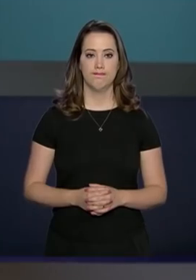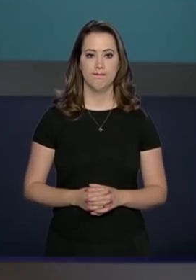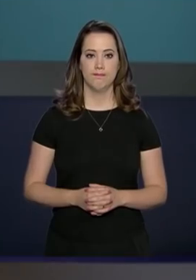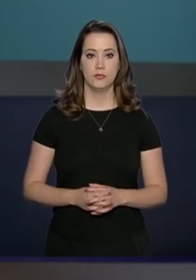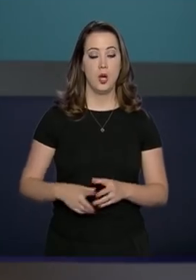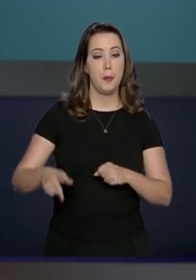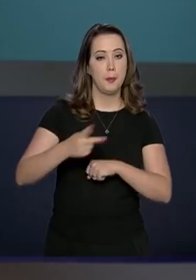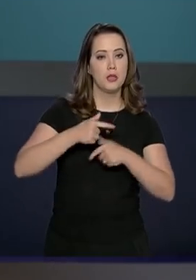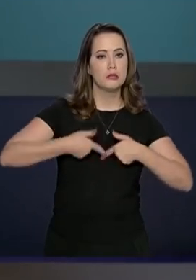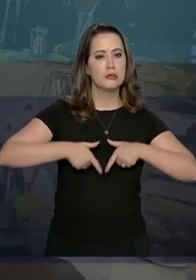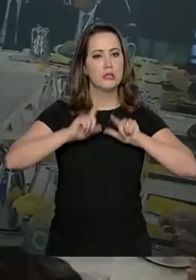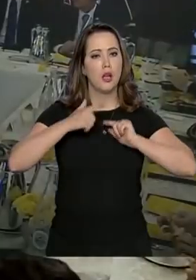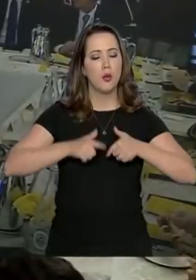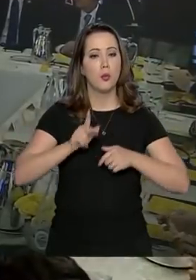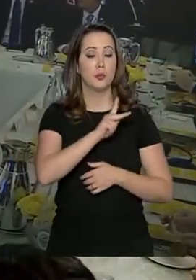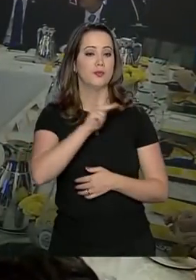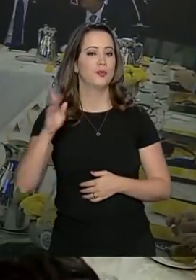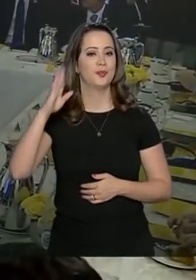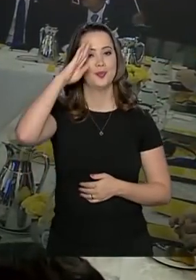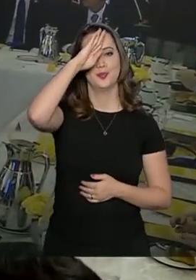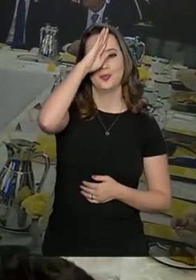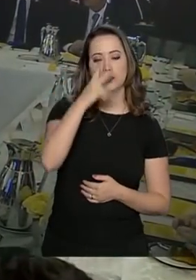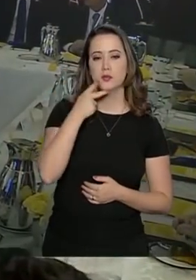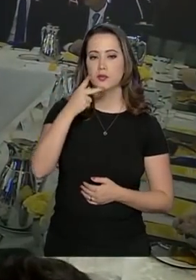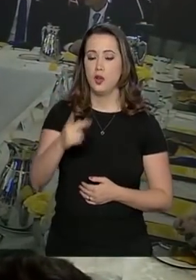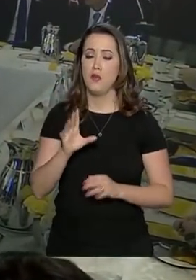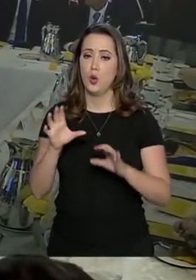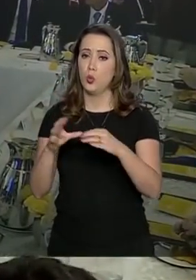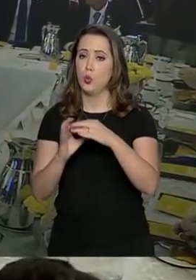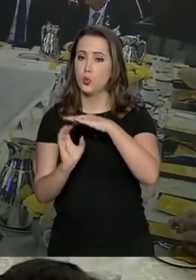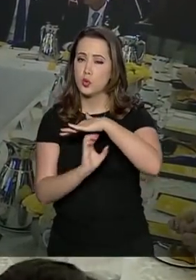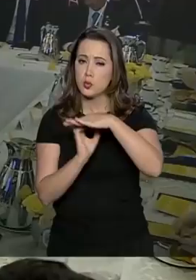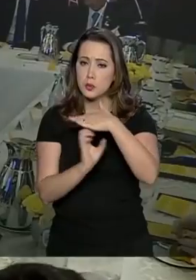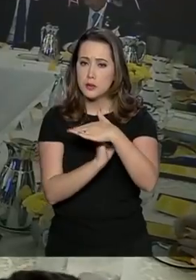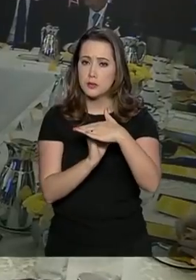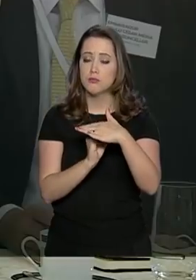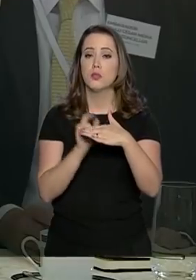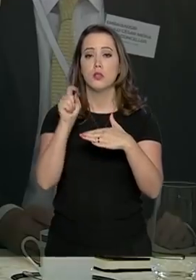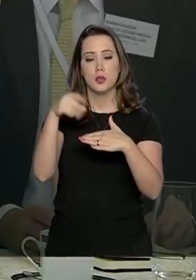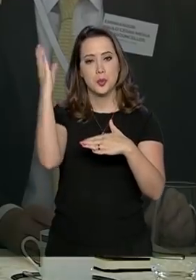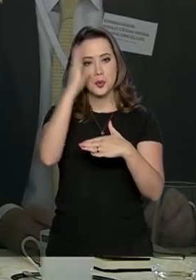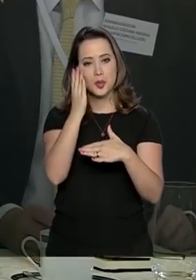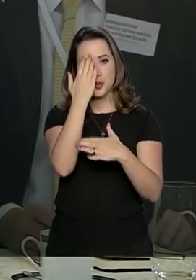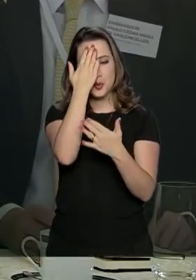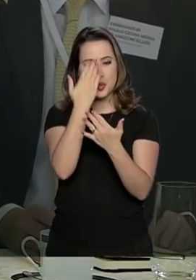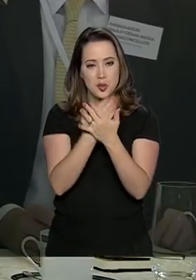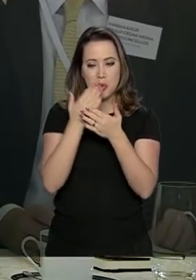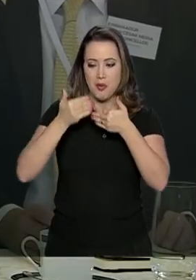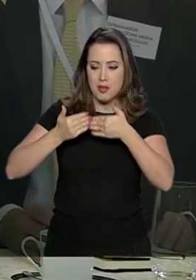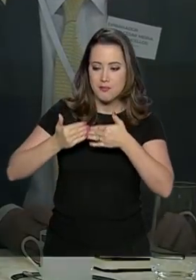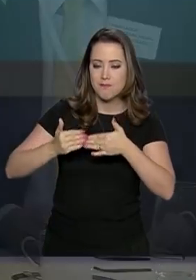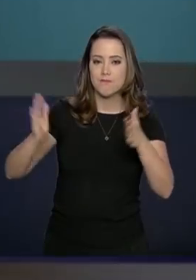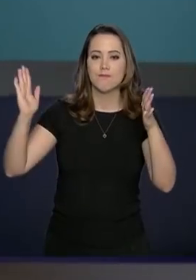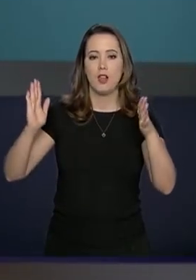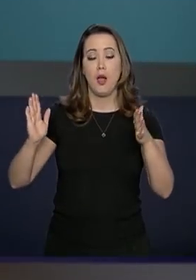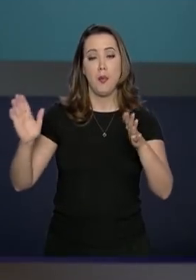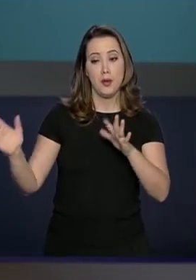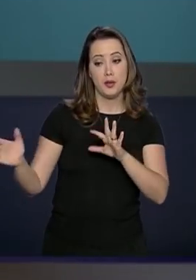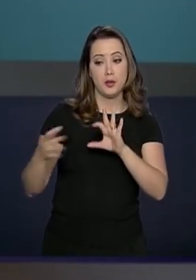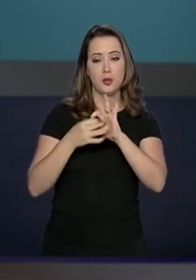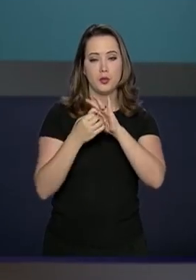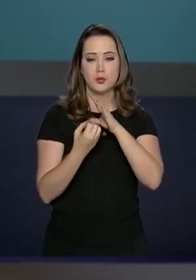Em Israel, o presidente Jair Bolsonaro diz a empresários que o Brasil está mais confiante e aberto a parcerias.